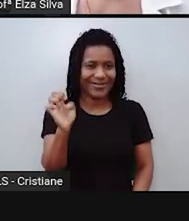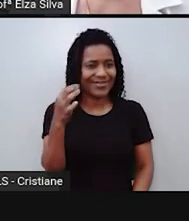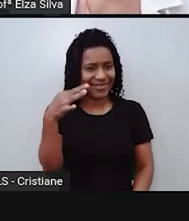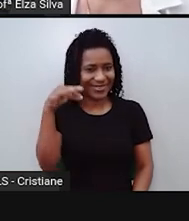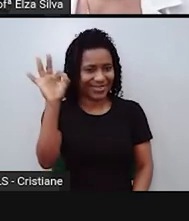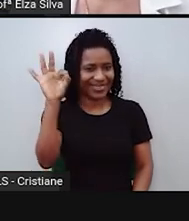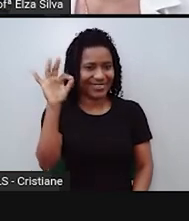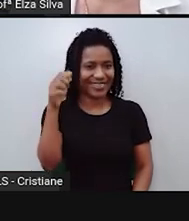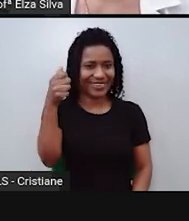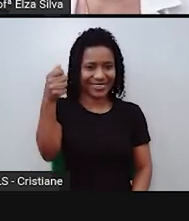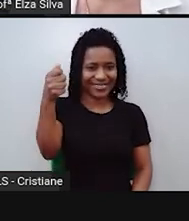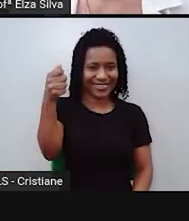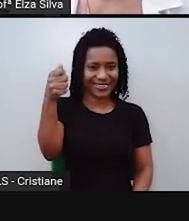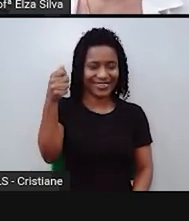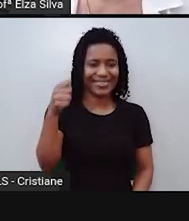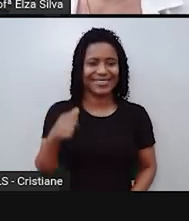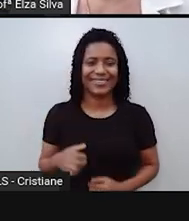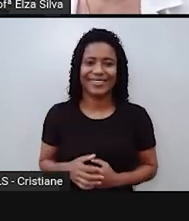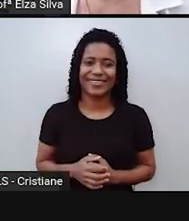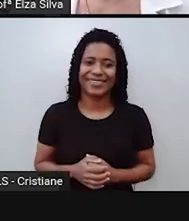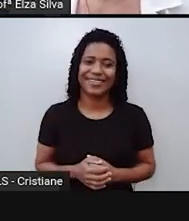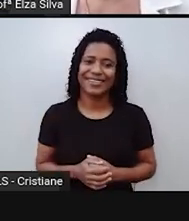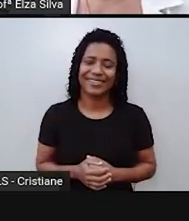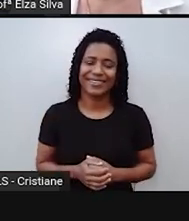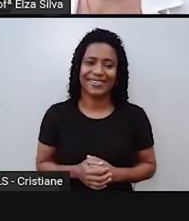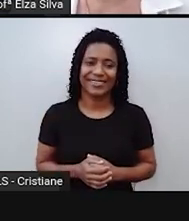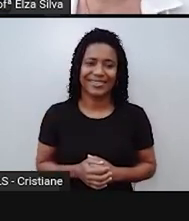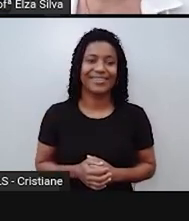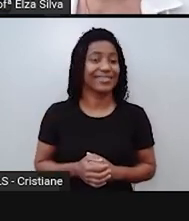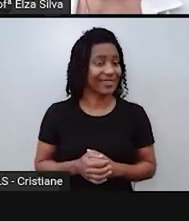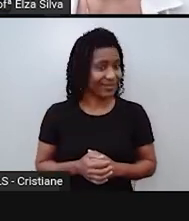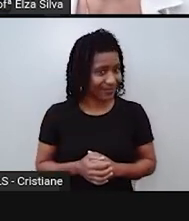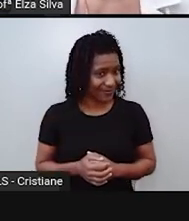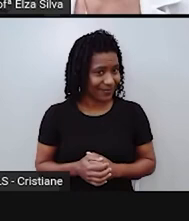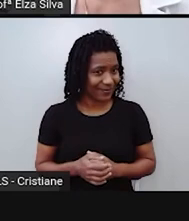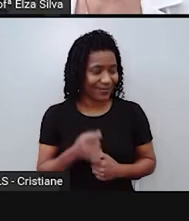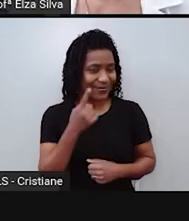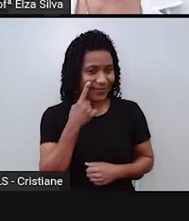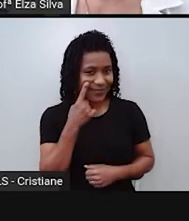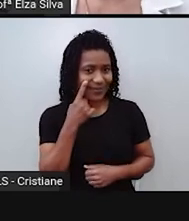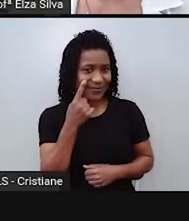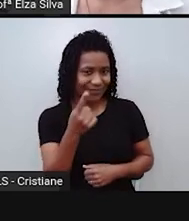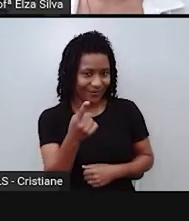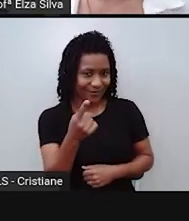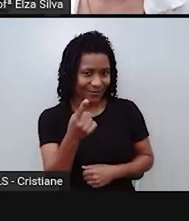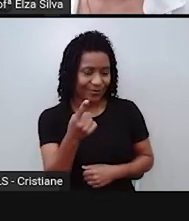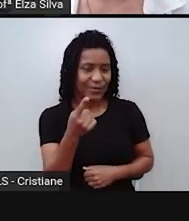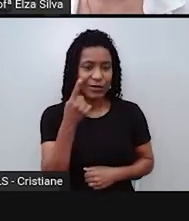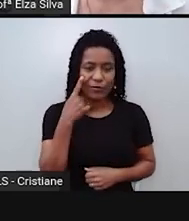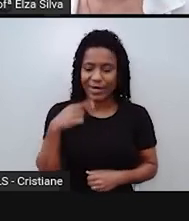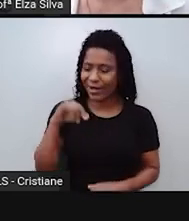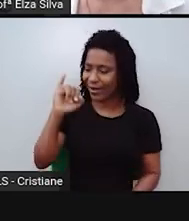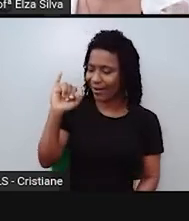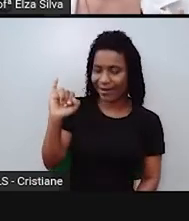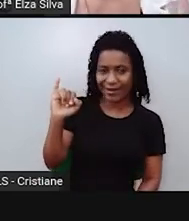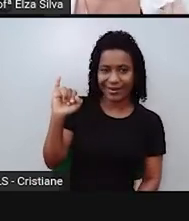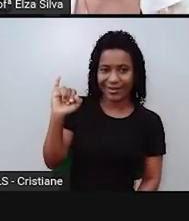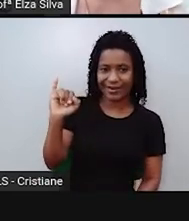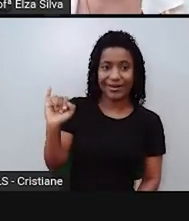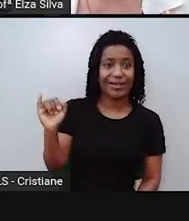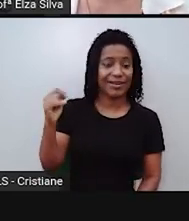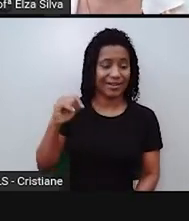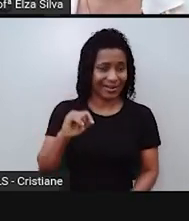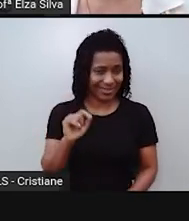Next one. Próximo. I'm going to call him. Então, olha aqui o sujeito. Eu, I.